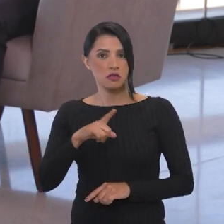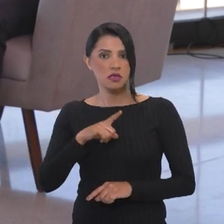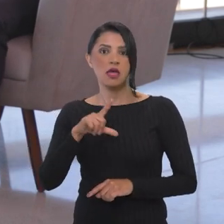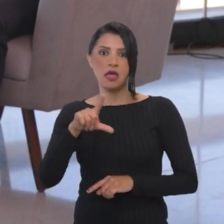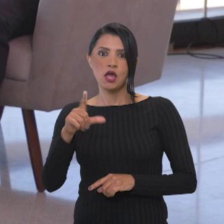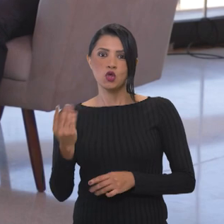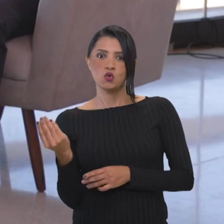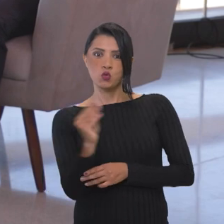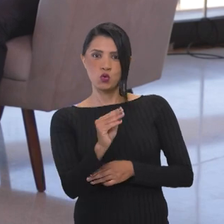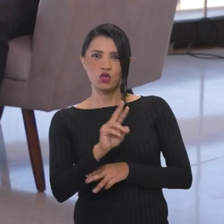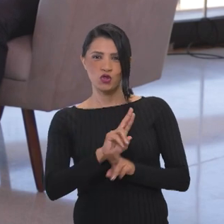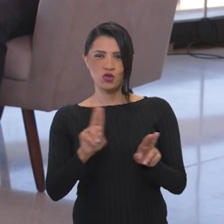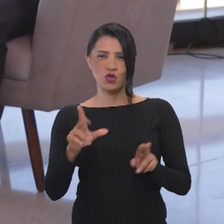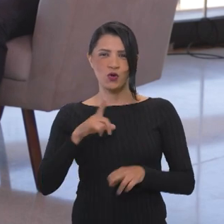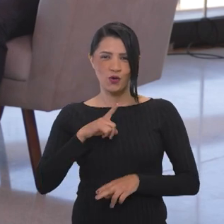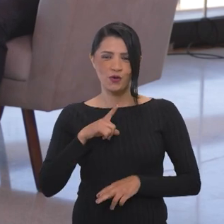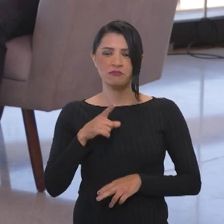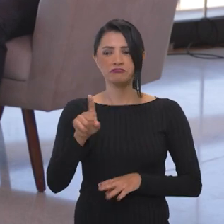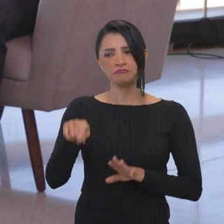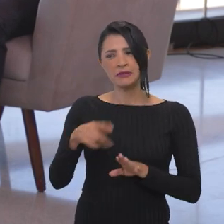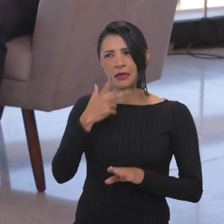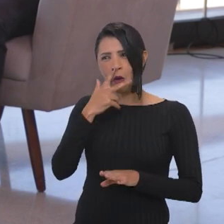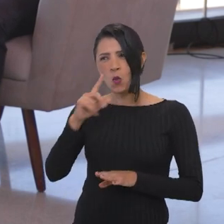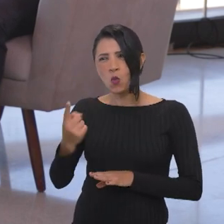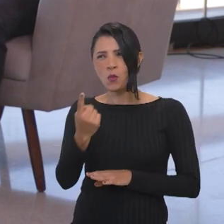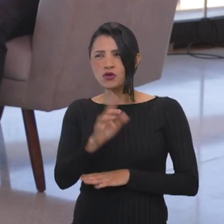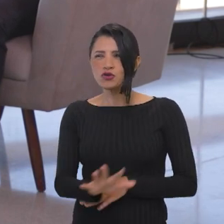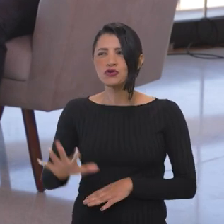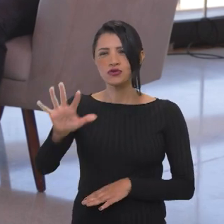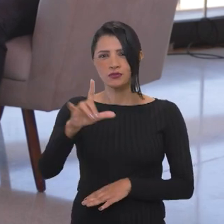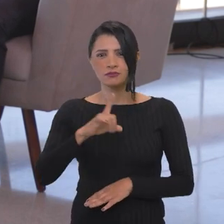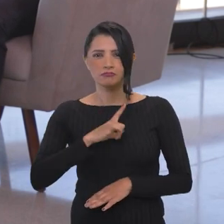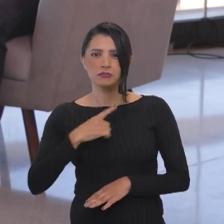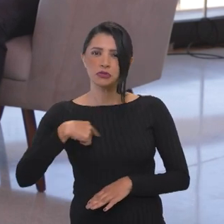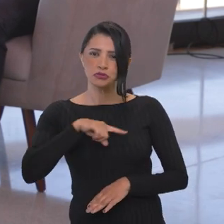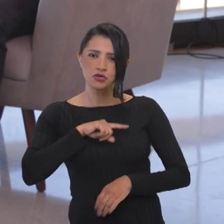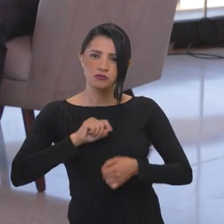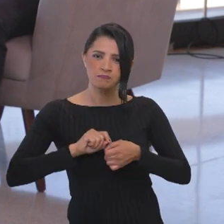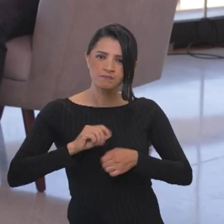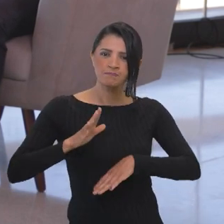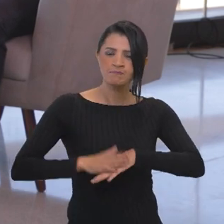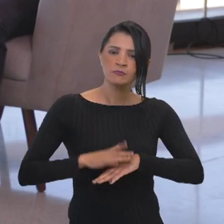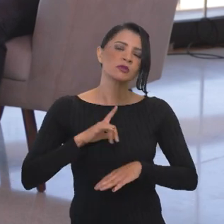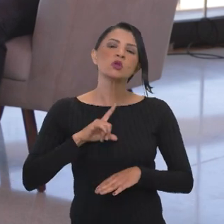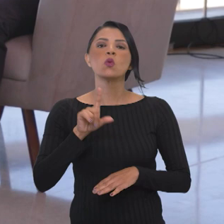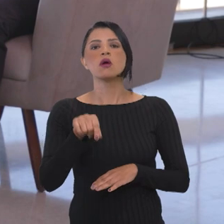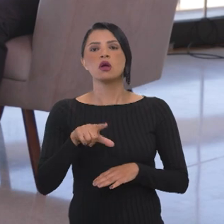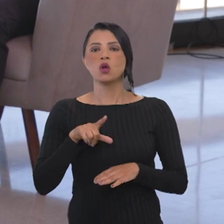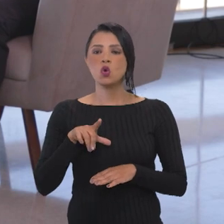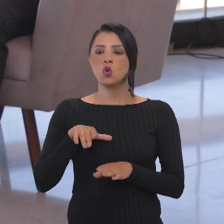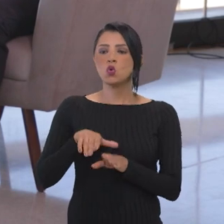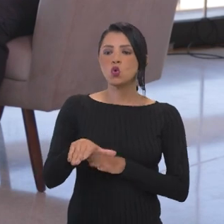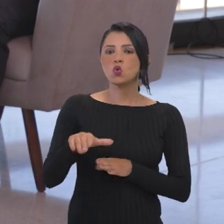esse substantivo no nome? Não, maravilha. Acho que tem uma questão mais geral que a gente tem feito, que a gente chama de consultorias para os ministérios,